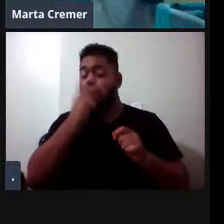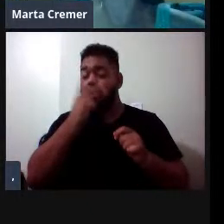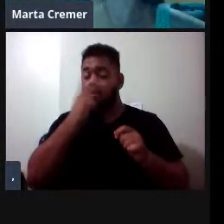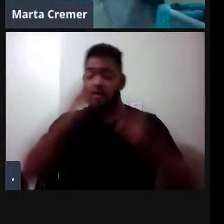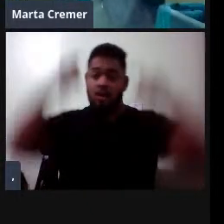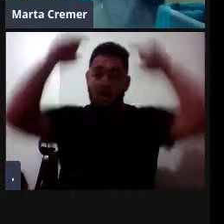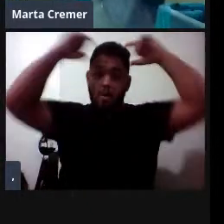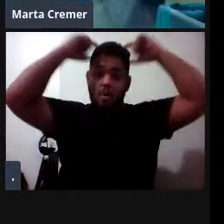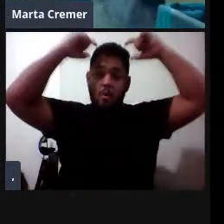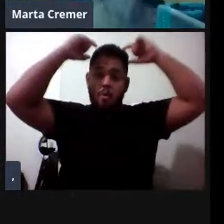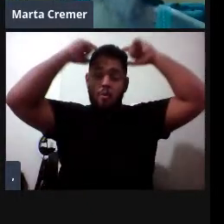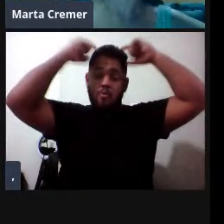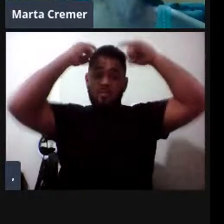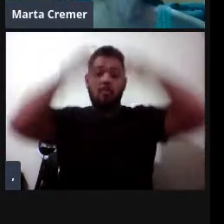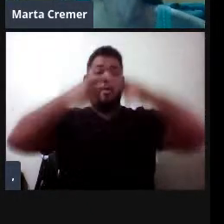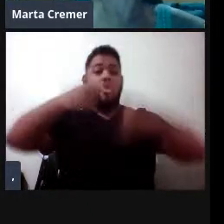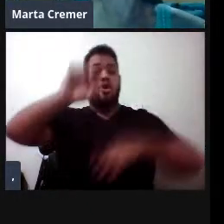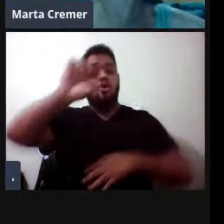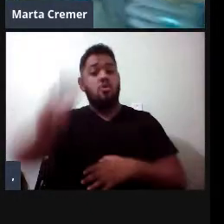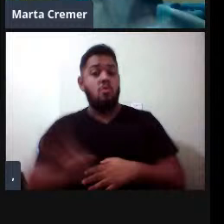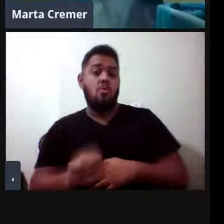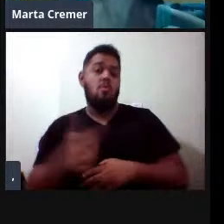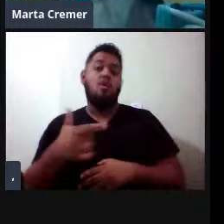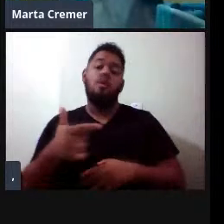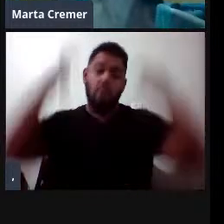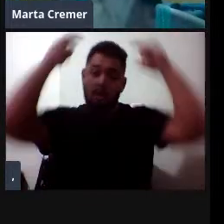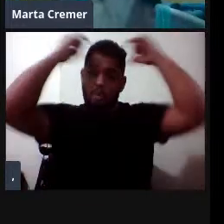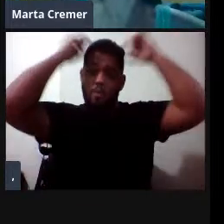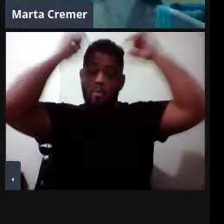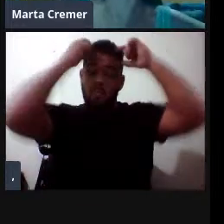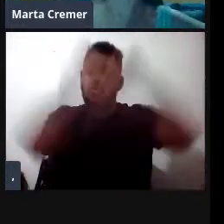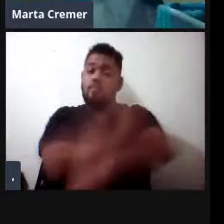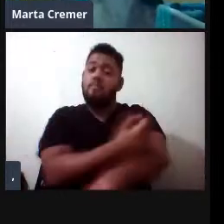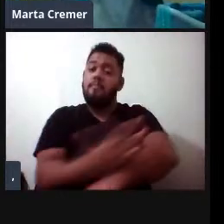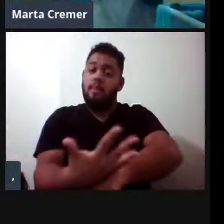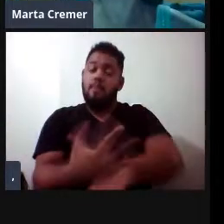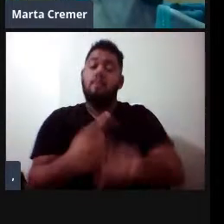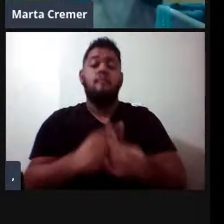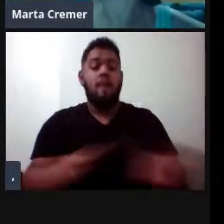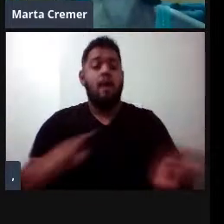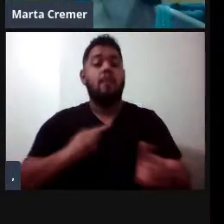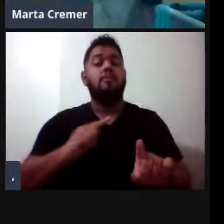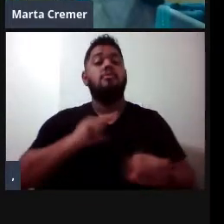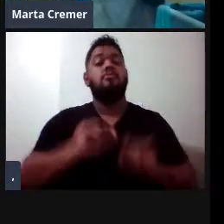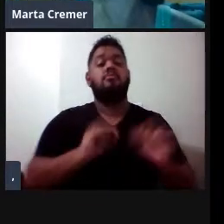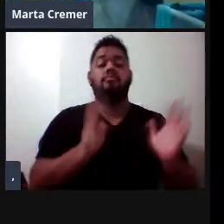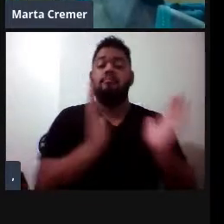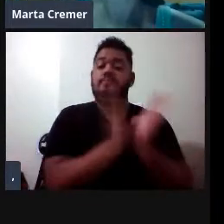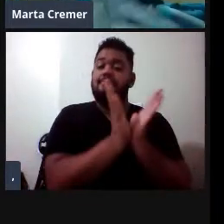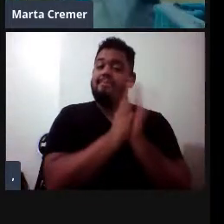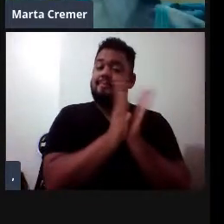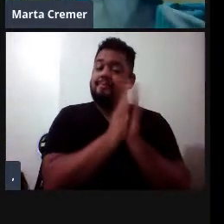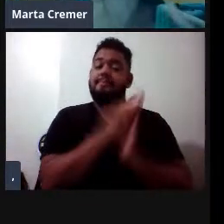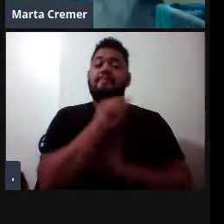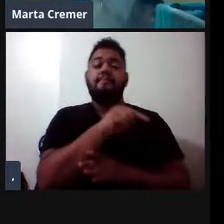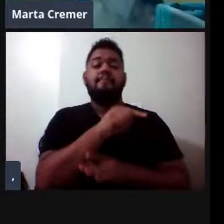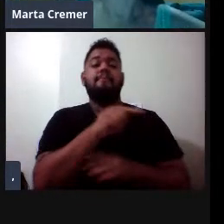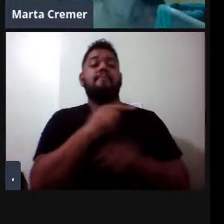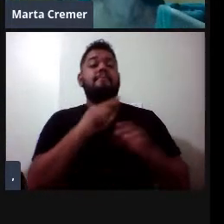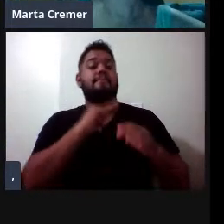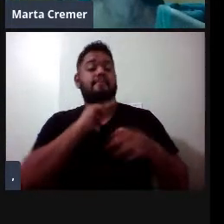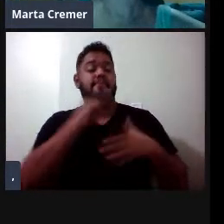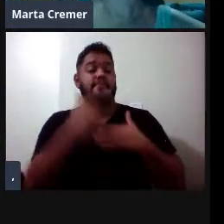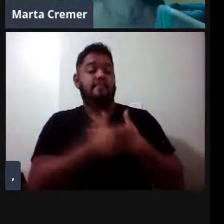polares no hemisfério sul, mas, ocupando esse nicho, nós temos, então, as focas leoparda fazendo esse papel, claro que,